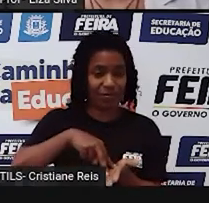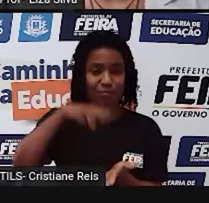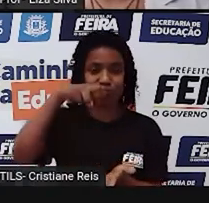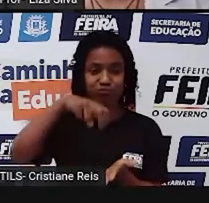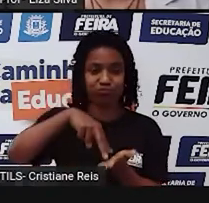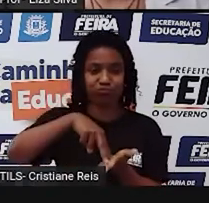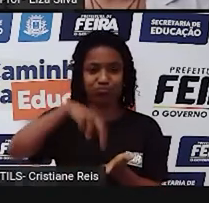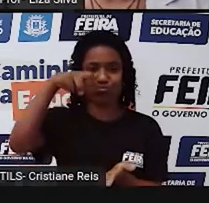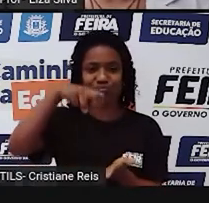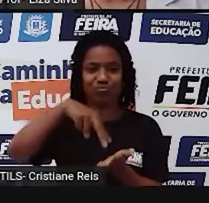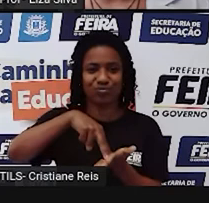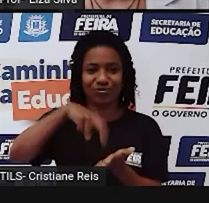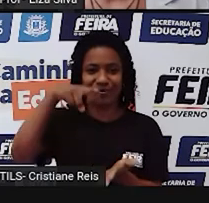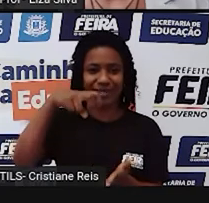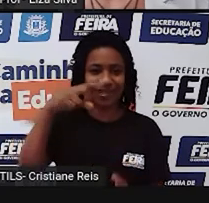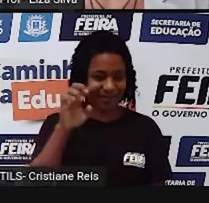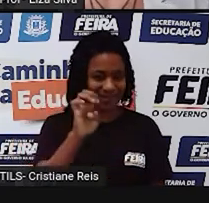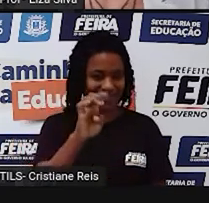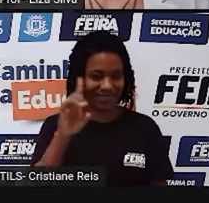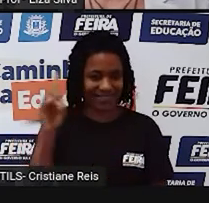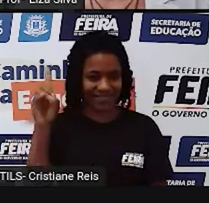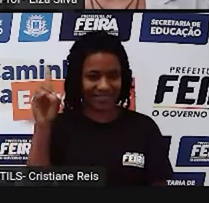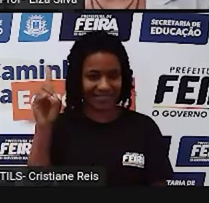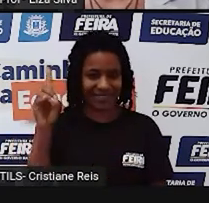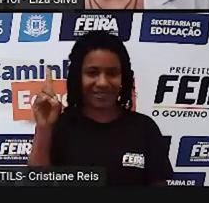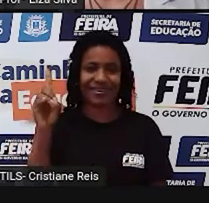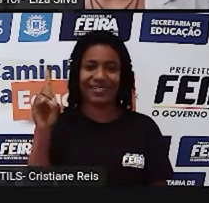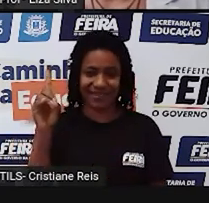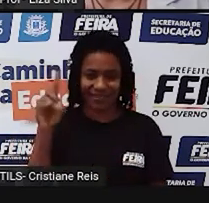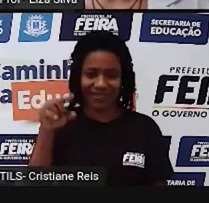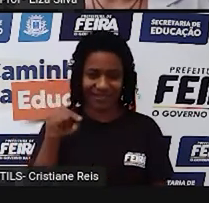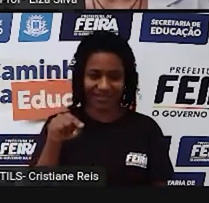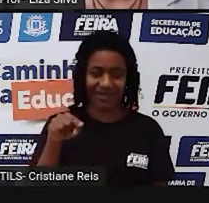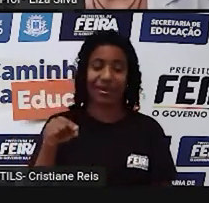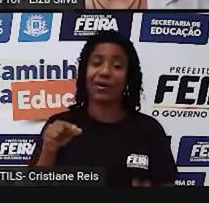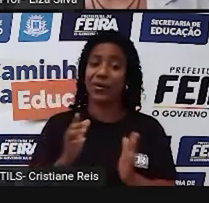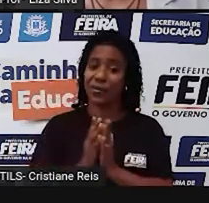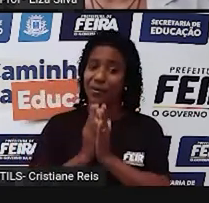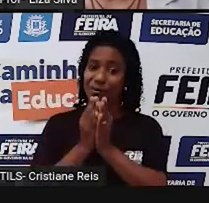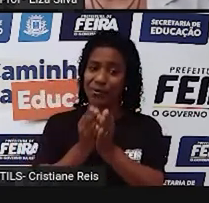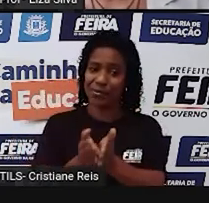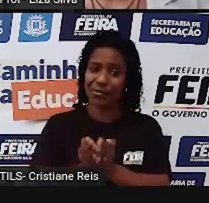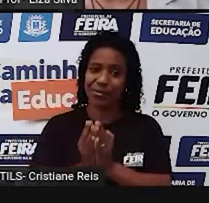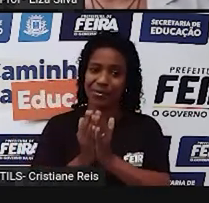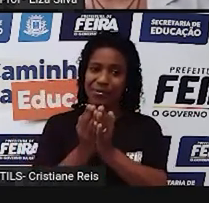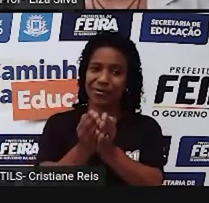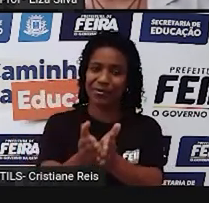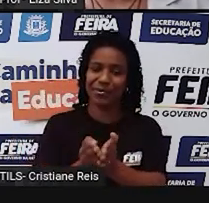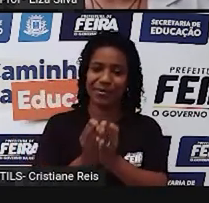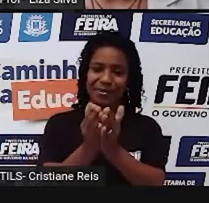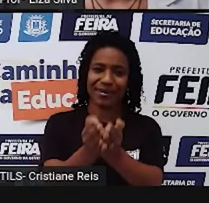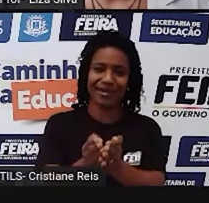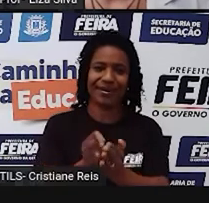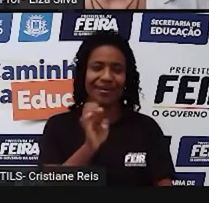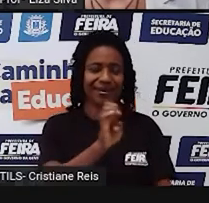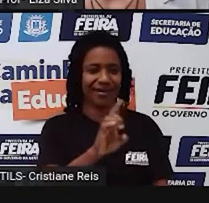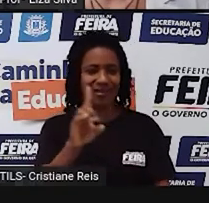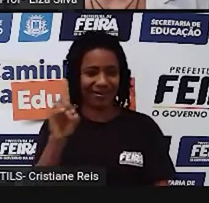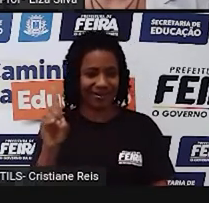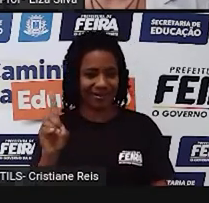acrescentamos.-D. S-A-I-L-E-D. S-A-I-L-D.-A-L-D.